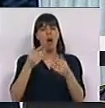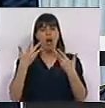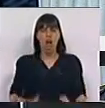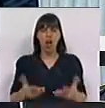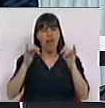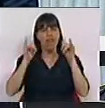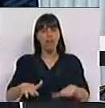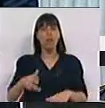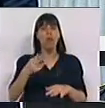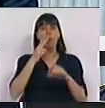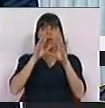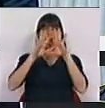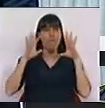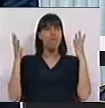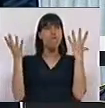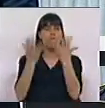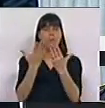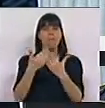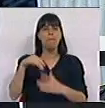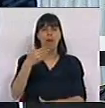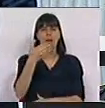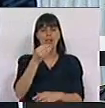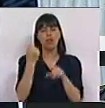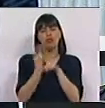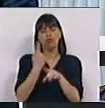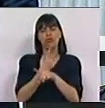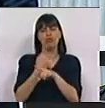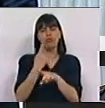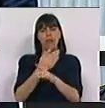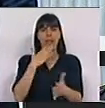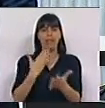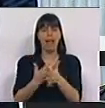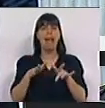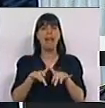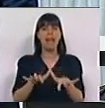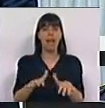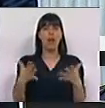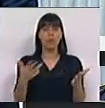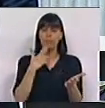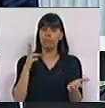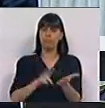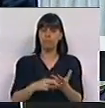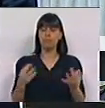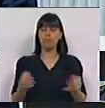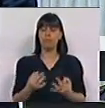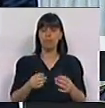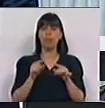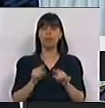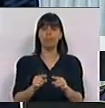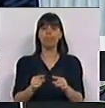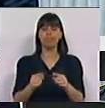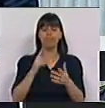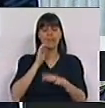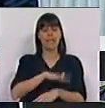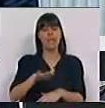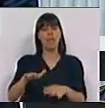-se-já ou o fumo do tabaco contém mais de 70 substâncias causadoras de câncer. E é verdade, de tal forma que está